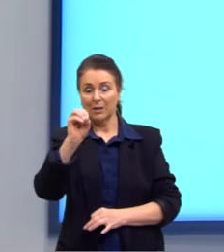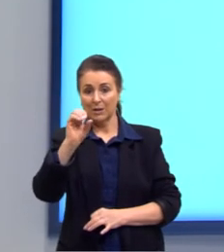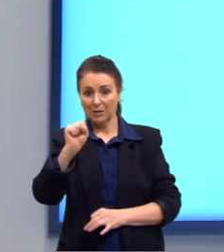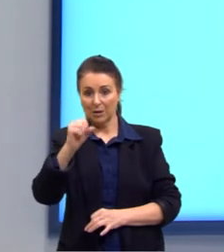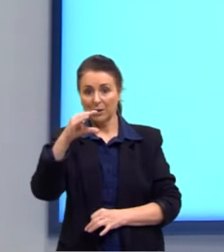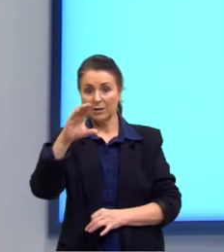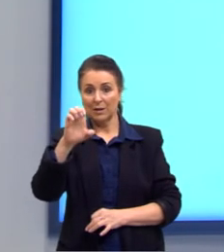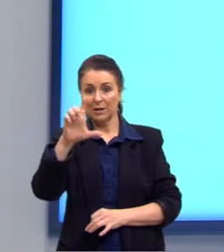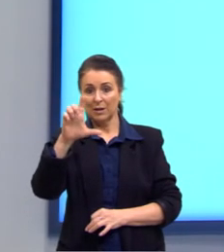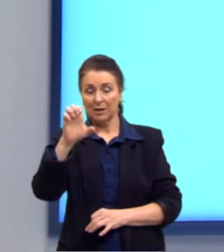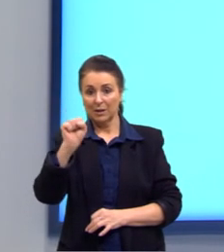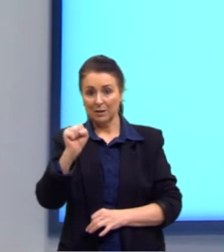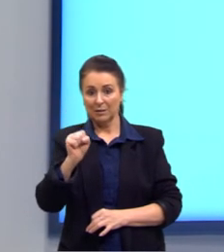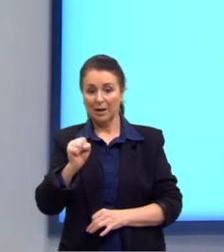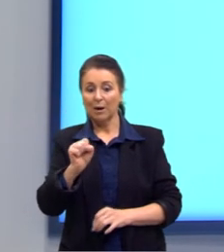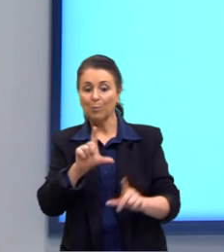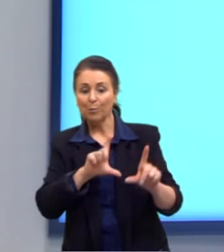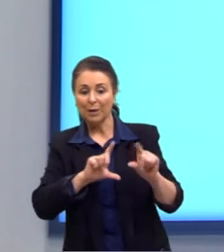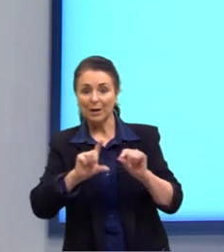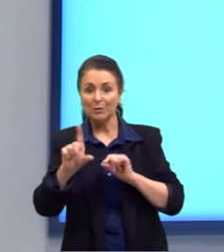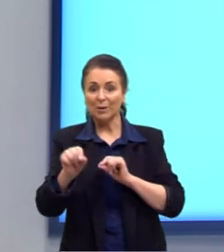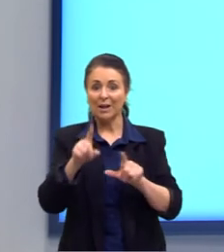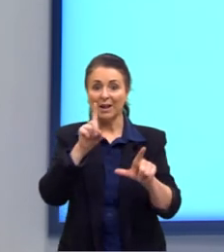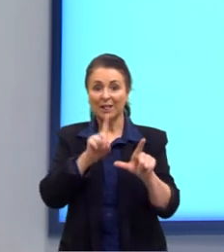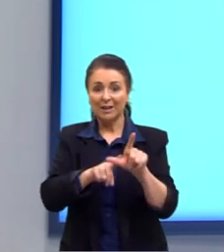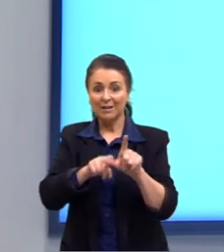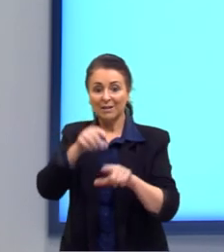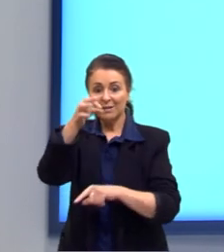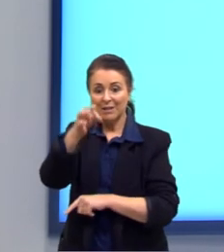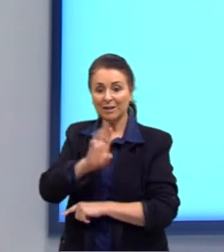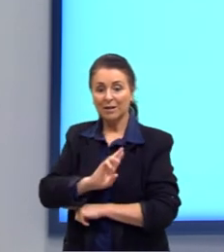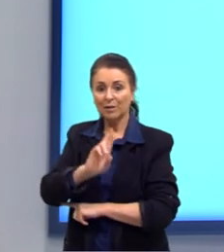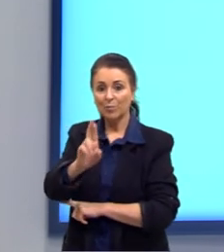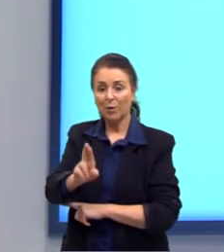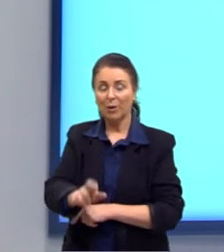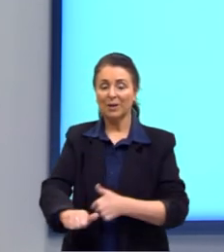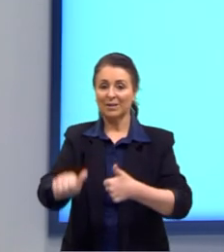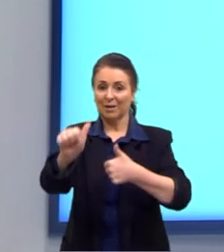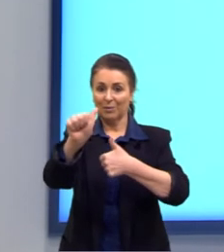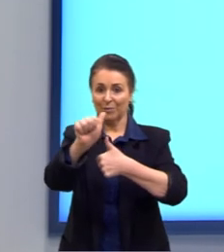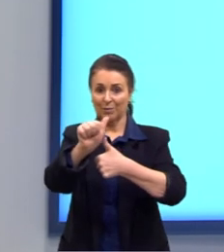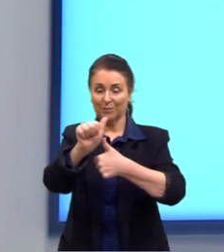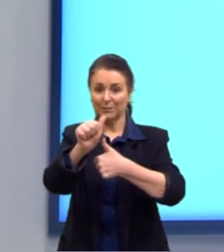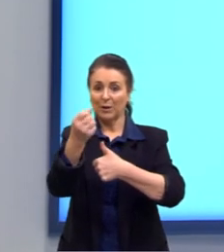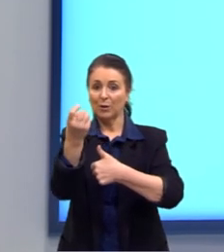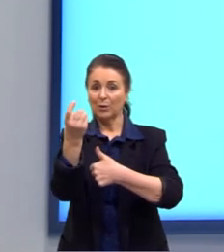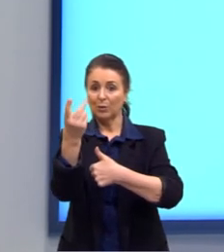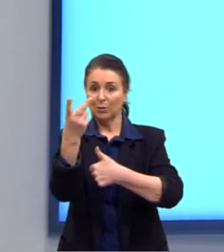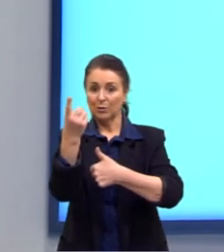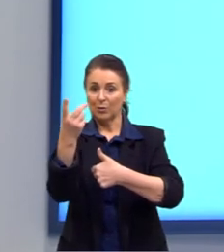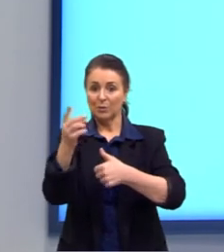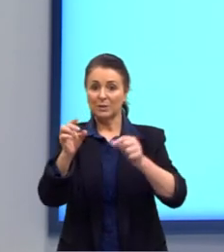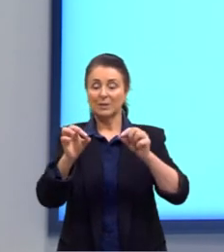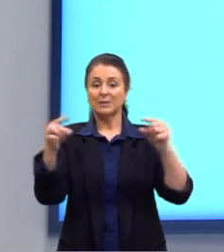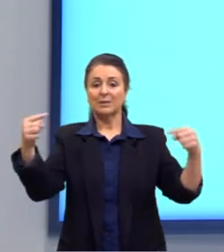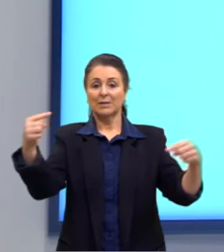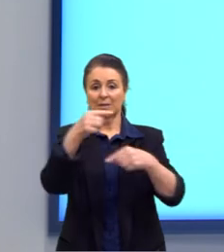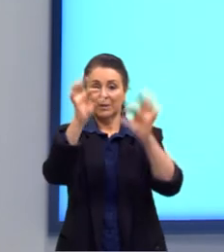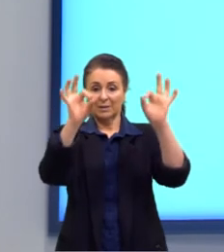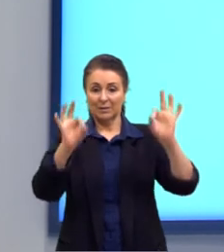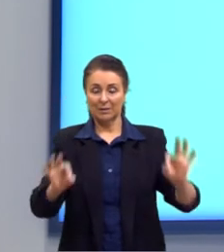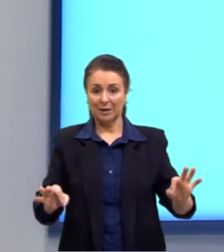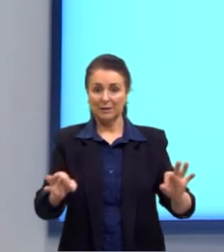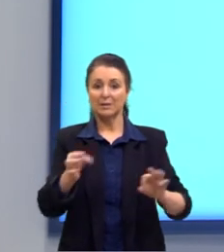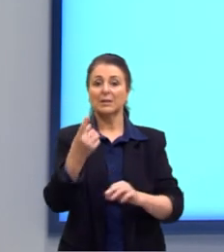alternativas, então, a letra correta seria a letra A. 12 trapézios isósceles e 12